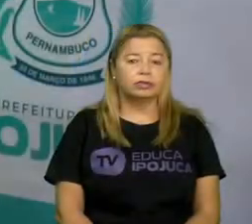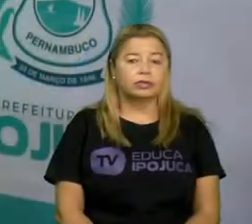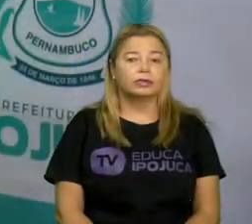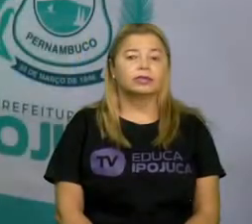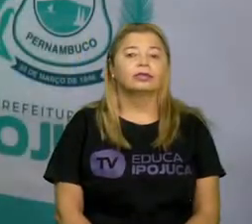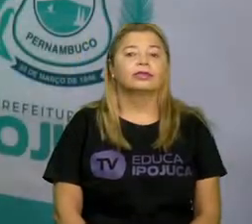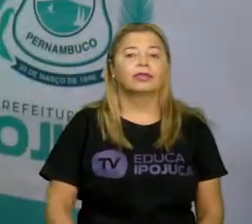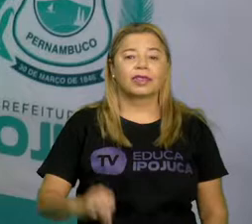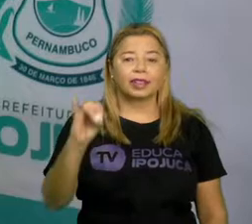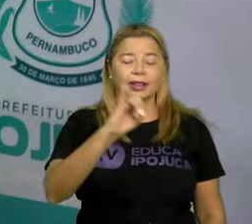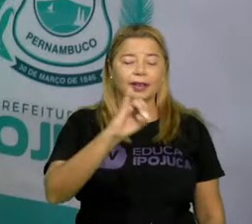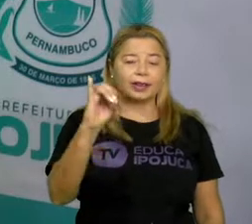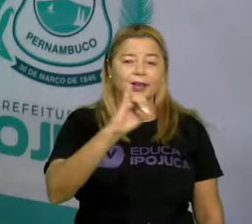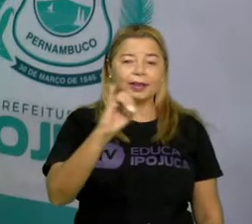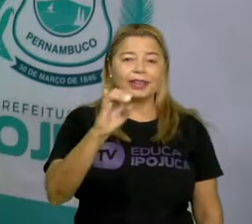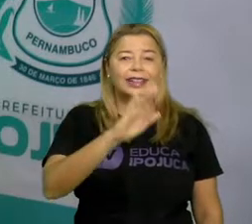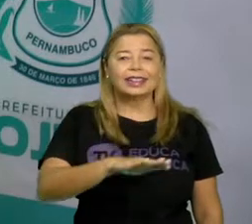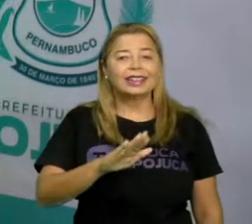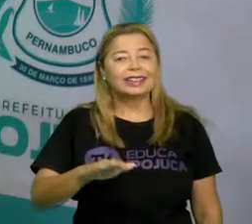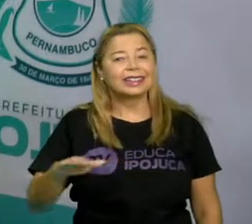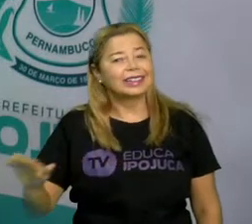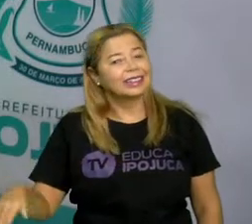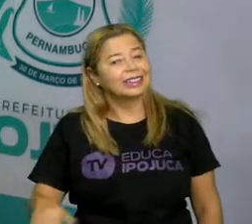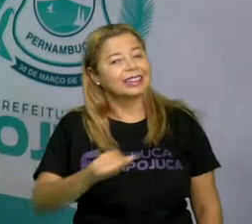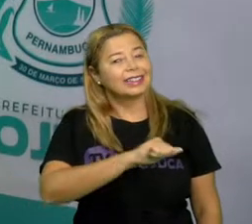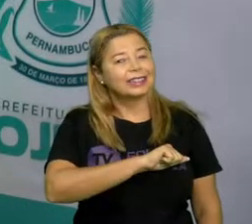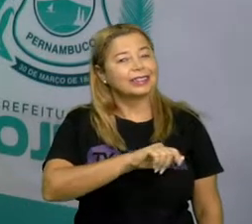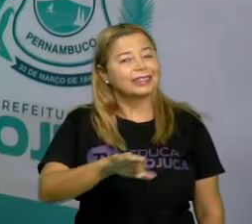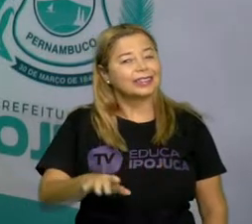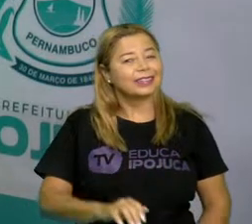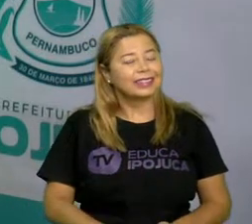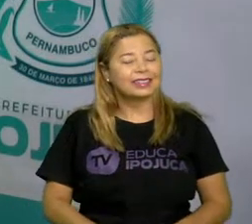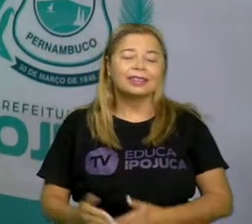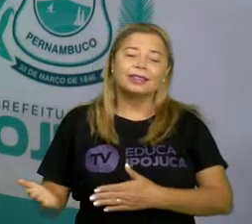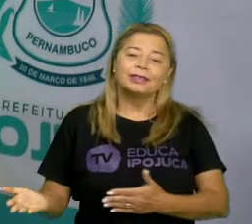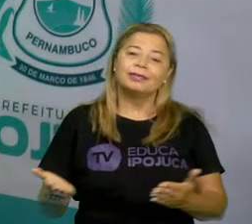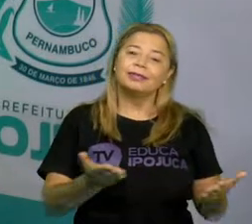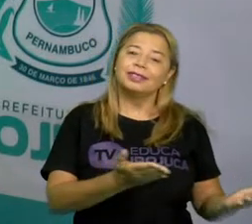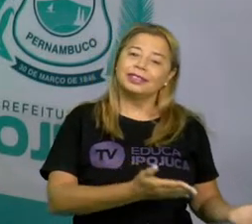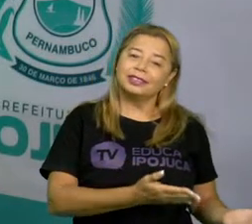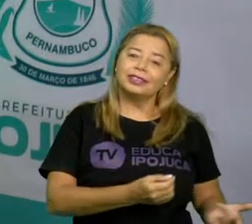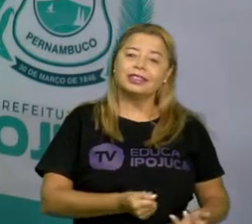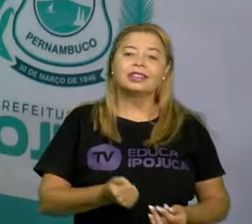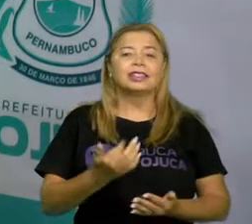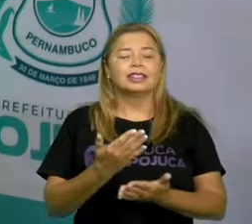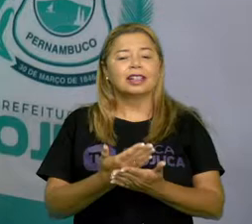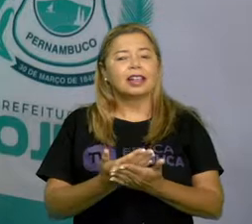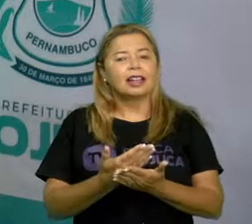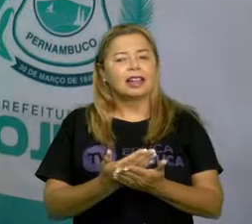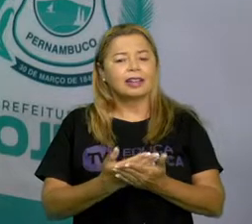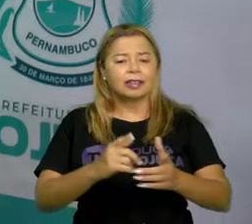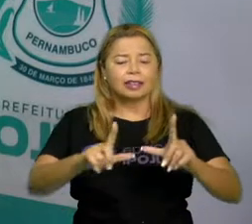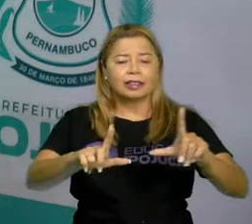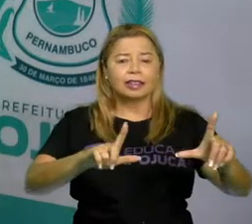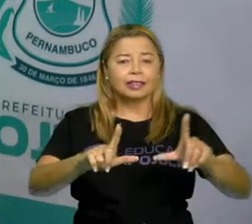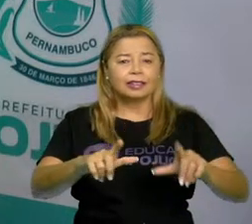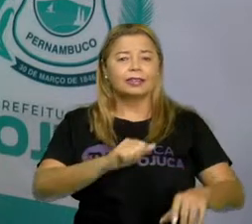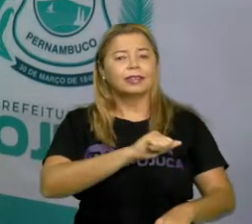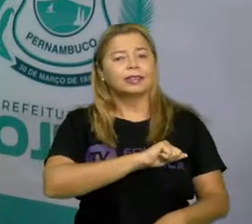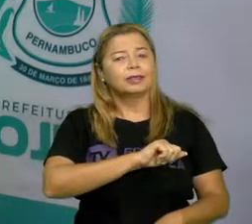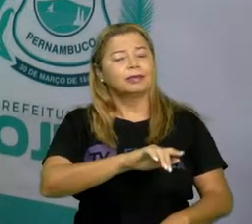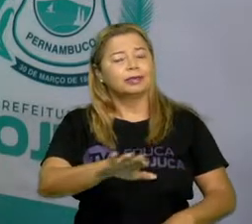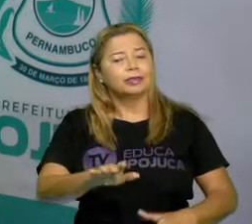Olá, crianças hipojucanas! Sejam bem-vindas para a nossa TV Hipojuca. E eu convido